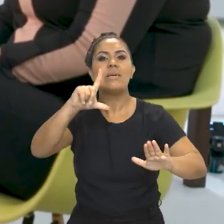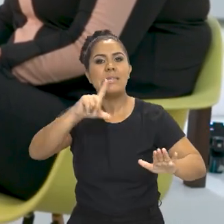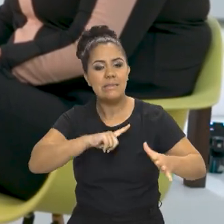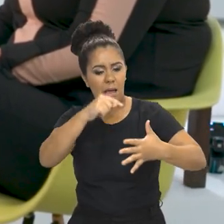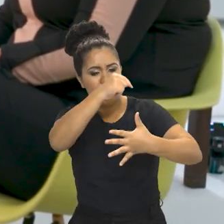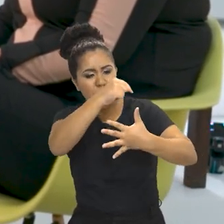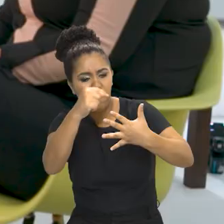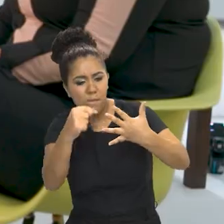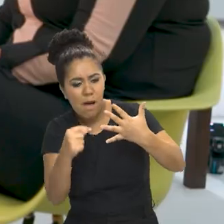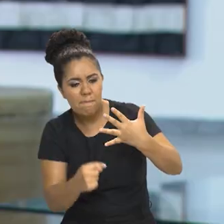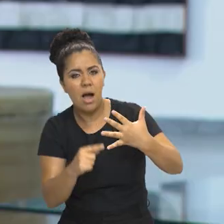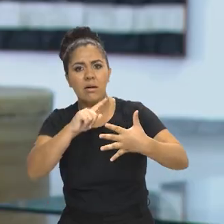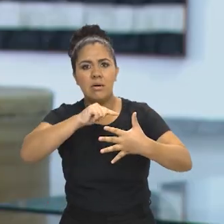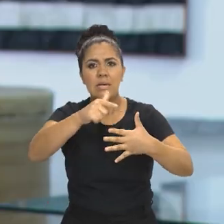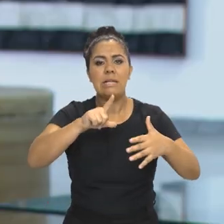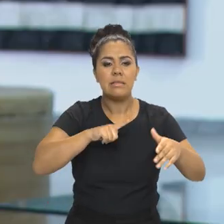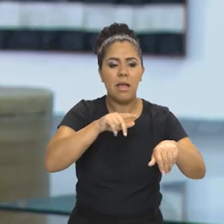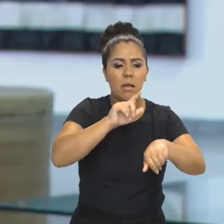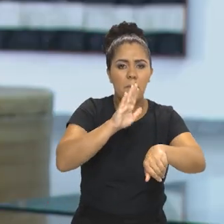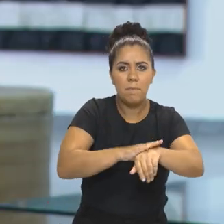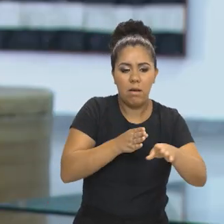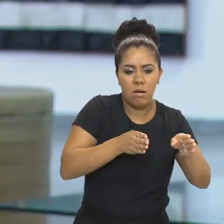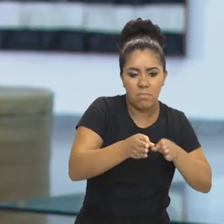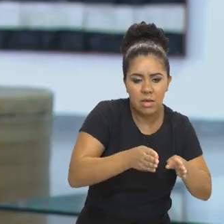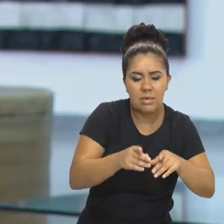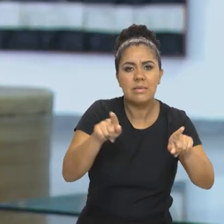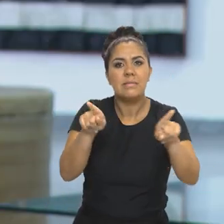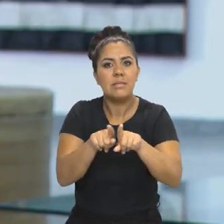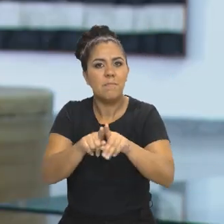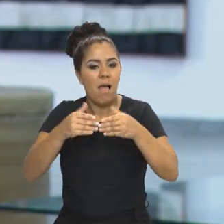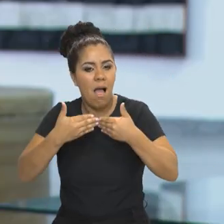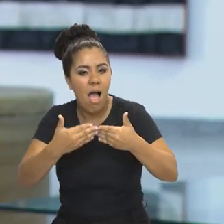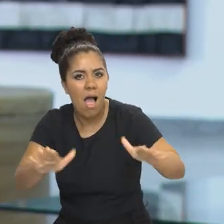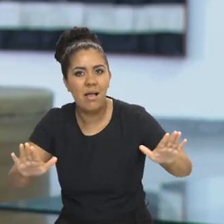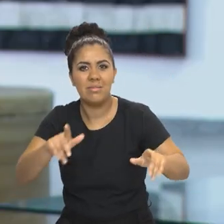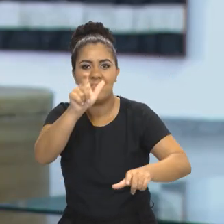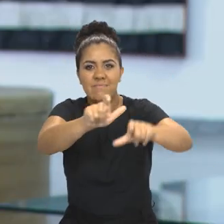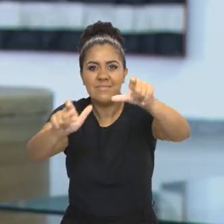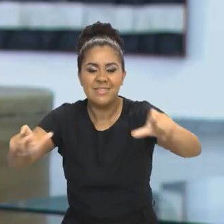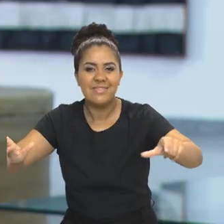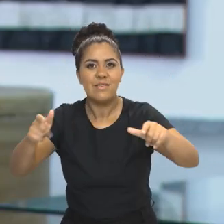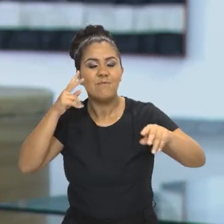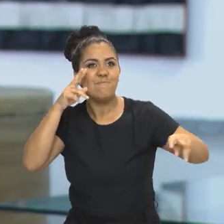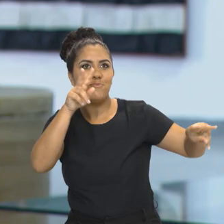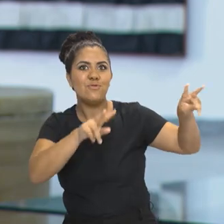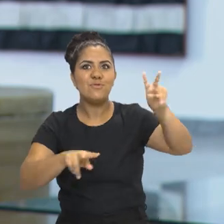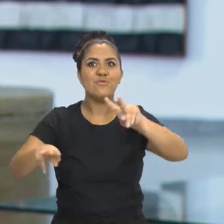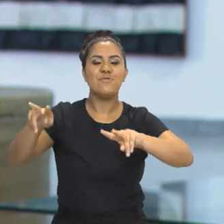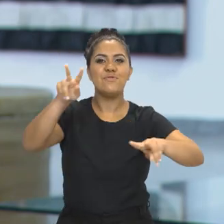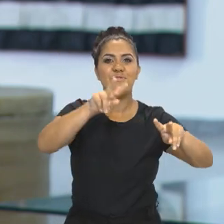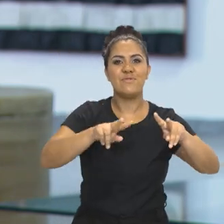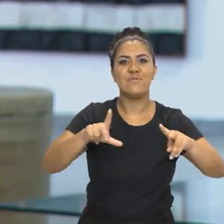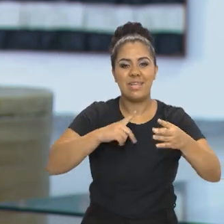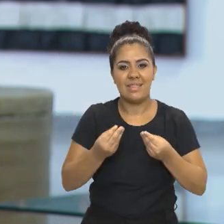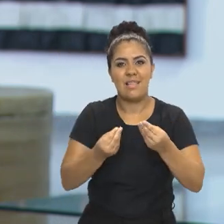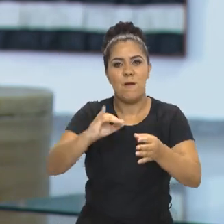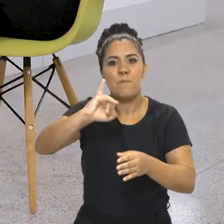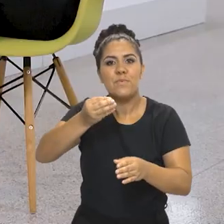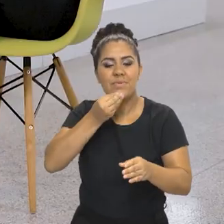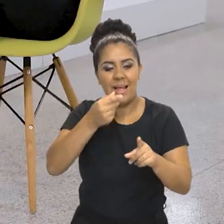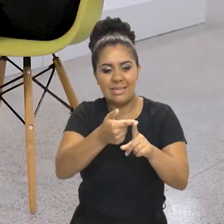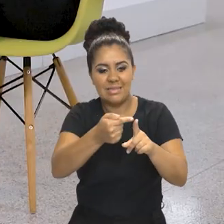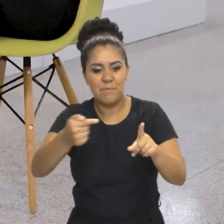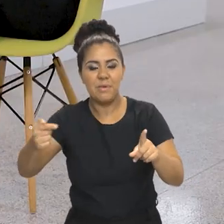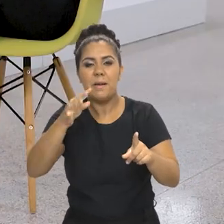Tem as exposições temporárias, tem ações comunitárias. Então, isso fica muito visível nessa semana da Primavera dos